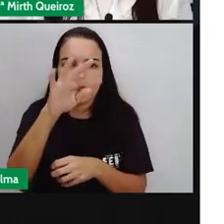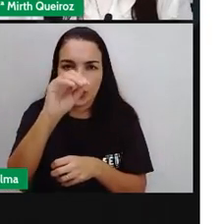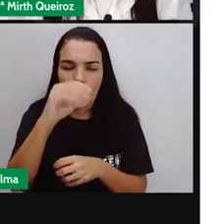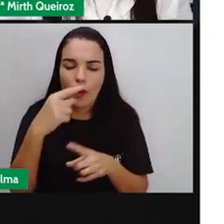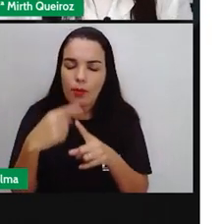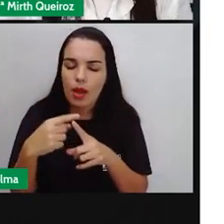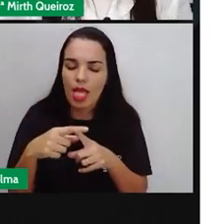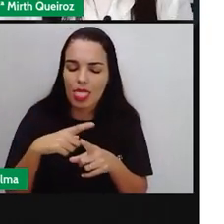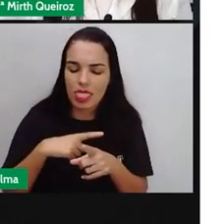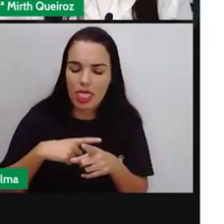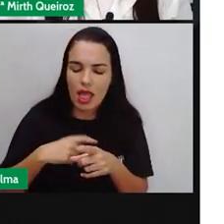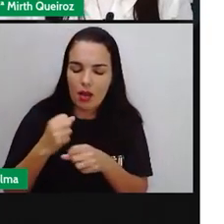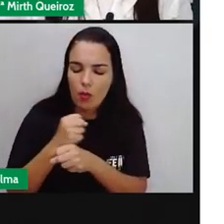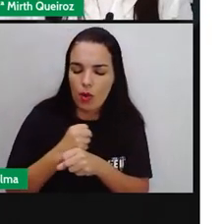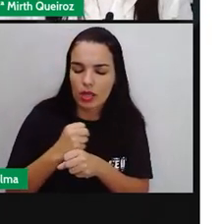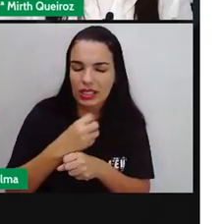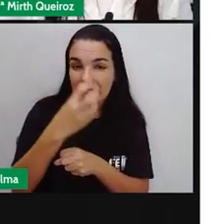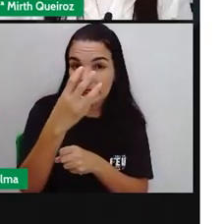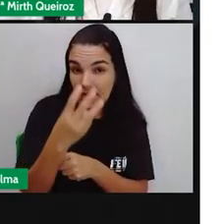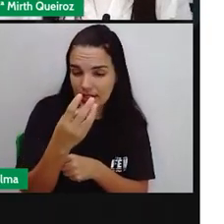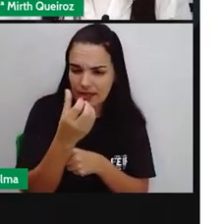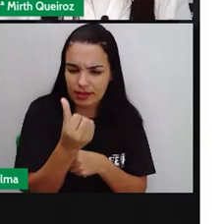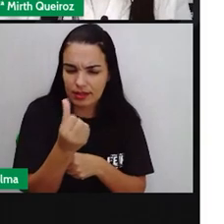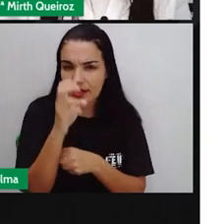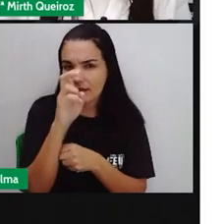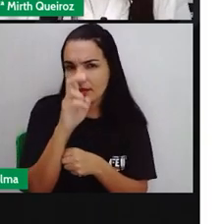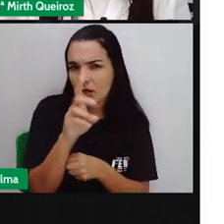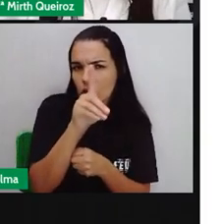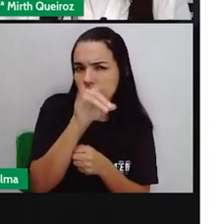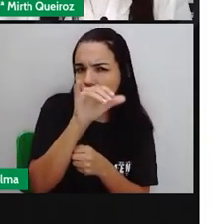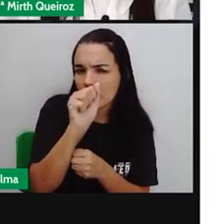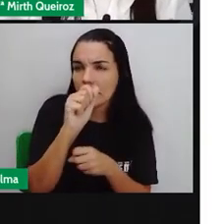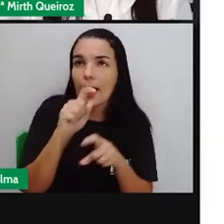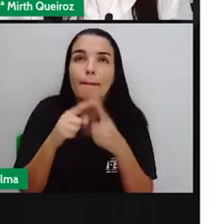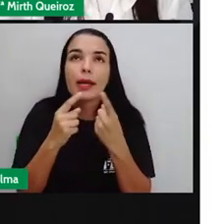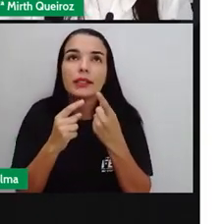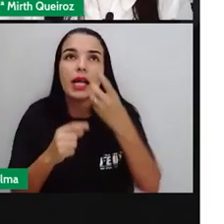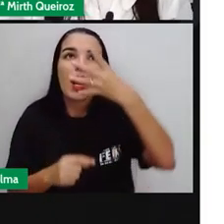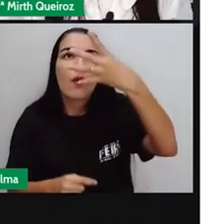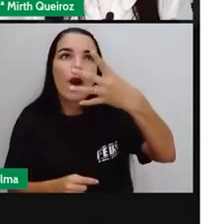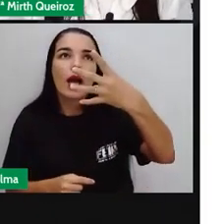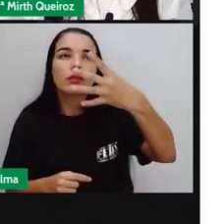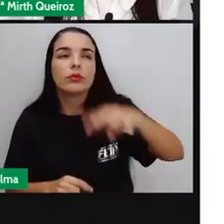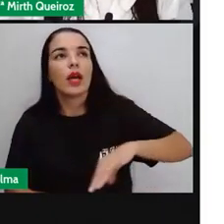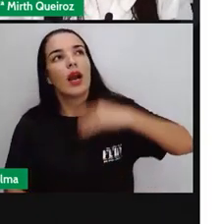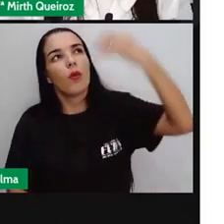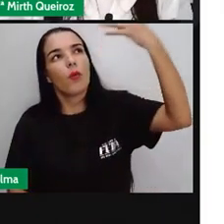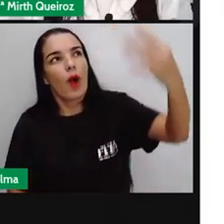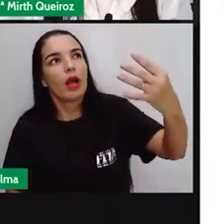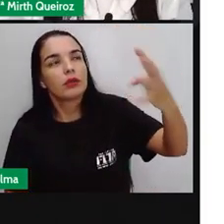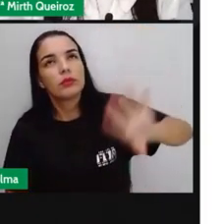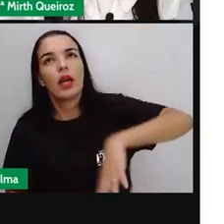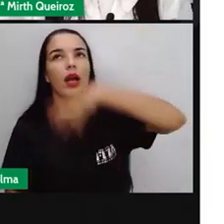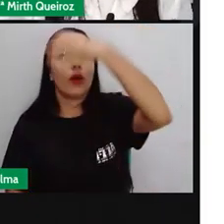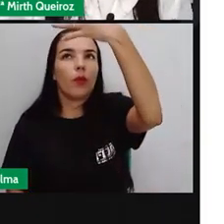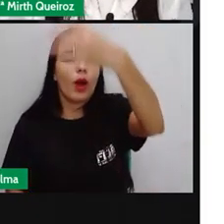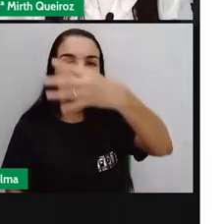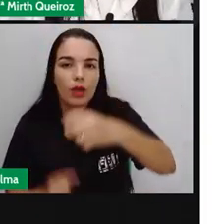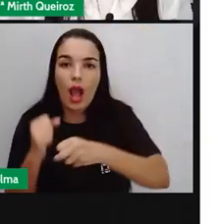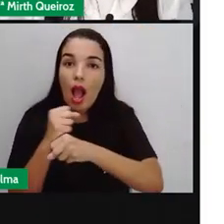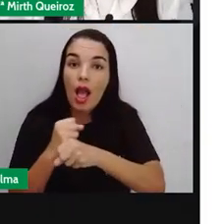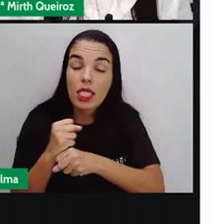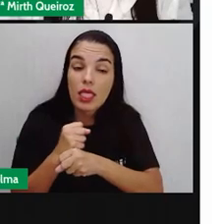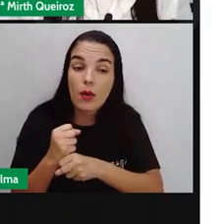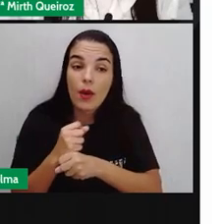Mas A cada 4 anos Nós temos um ano bissexto Que é quando